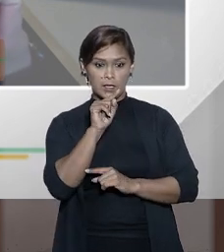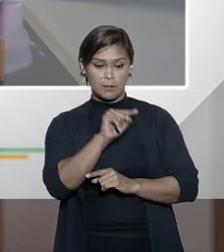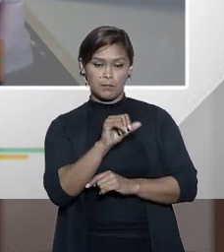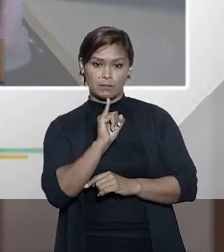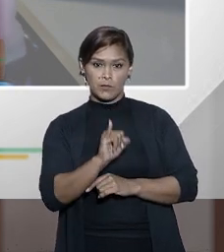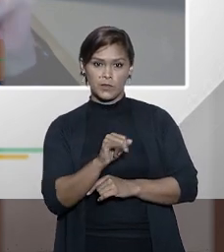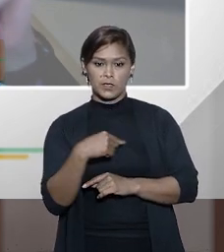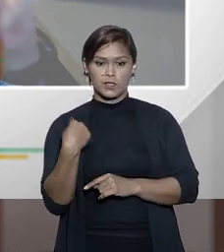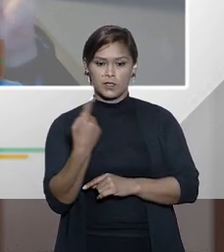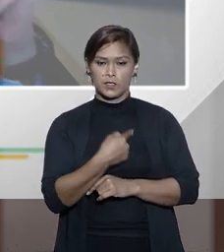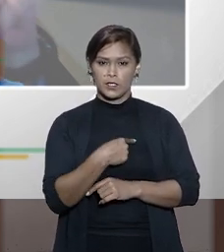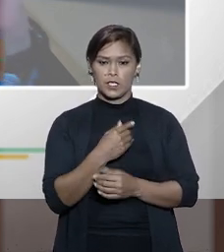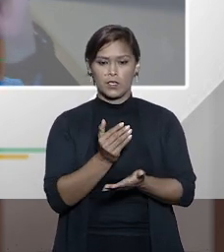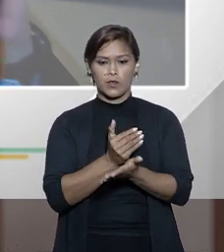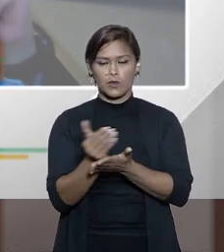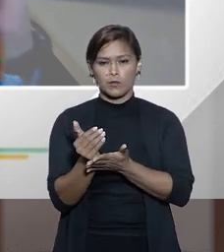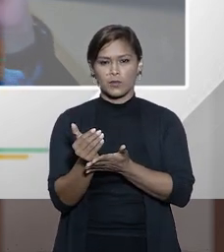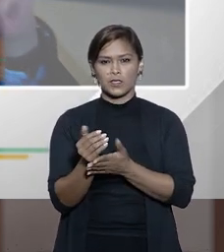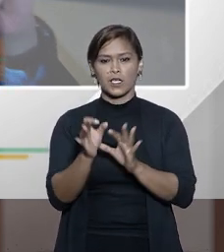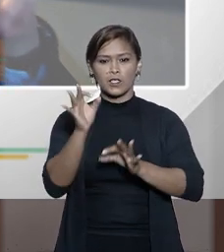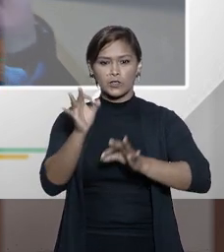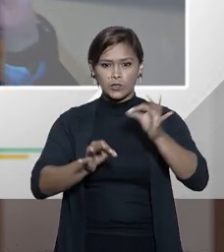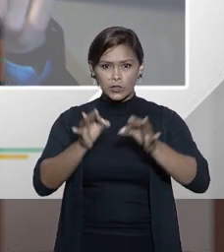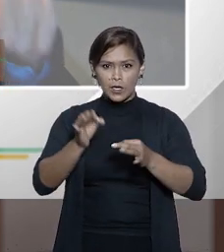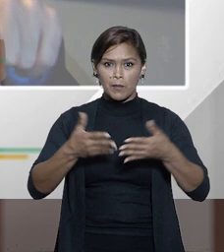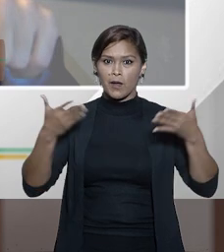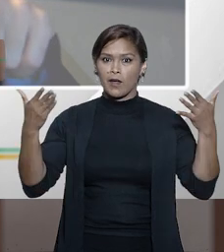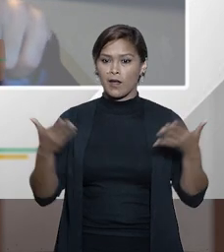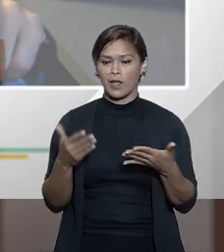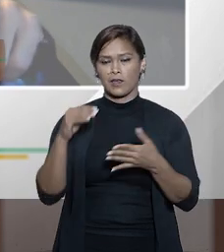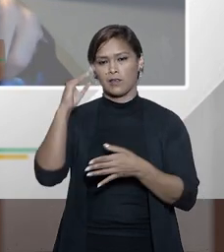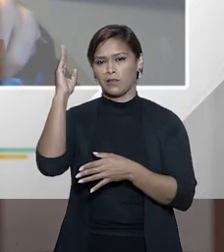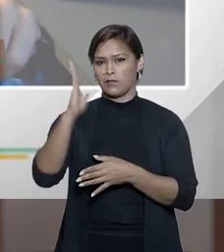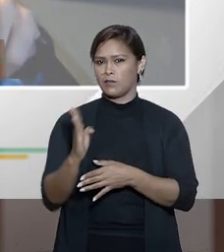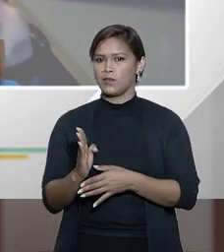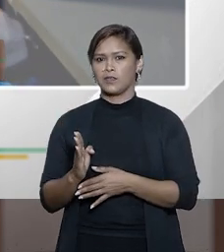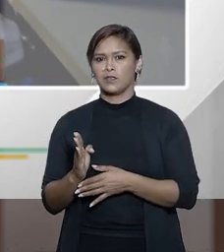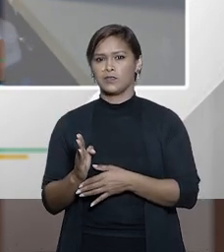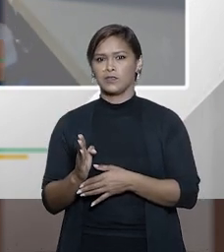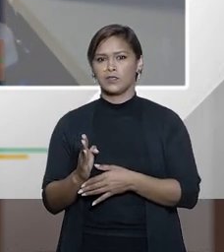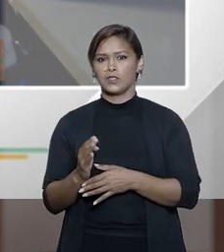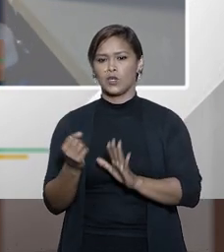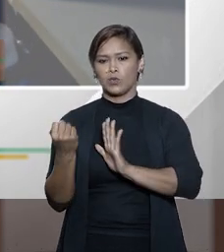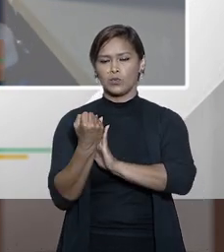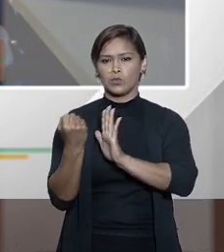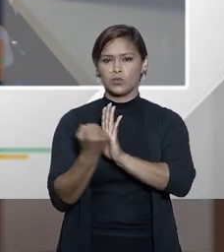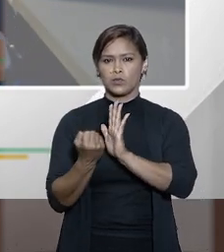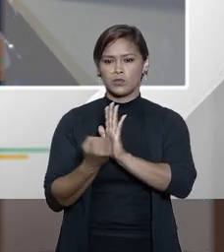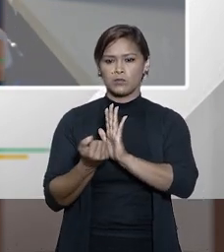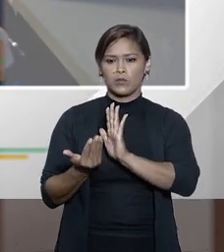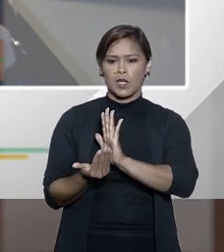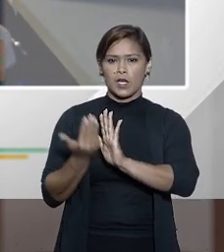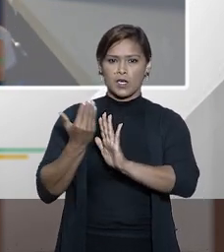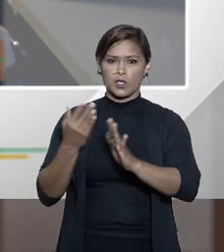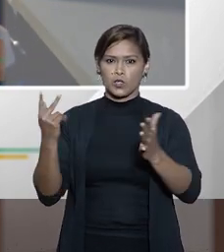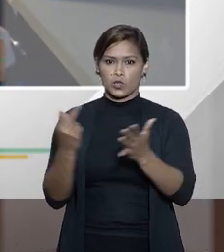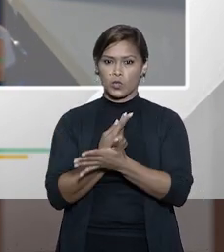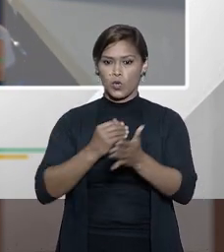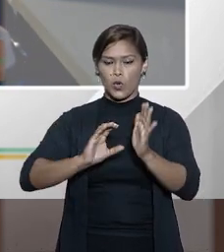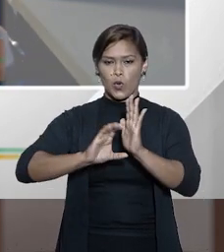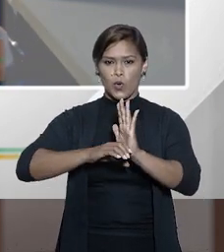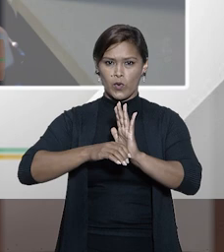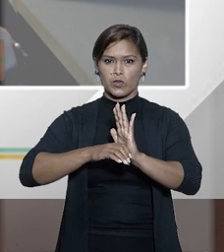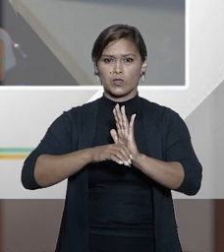nós formos começar esse julgamento do zero aqui no Brasil os marcos prescrições do nosso código